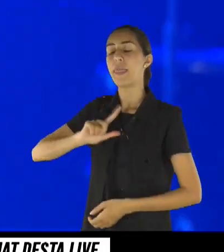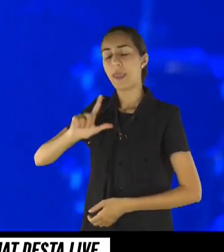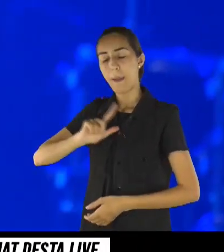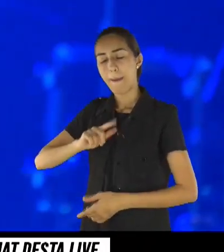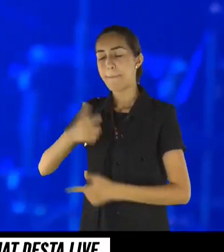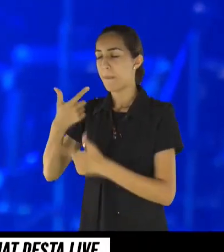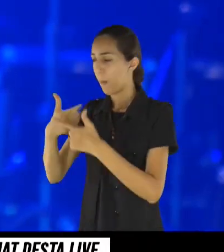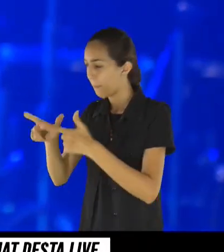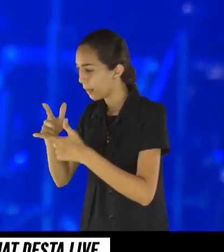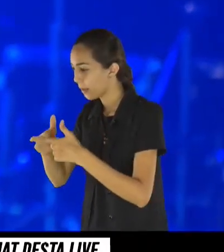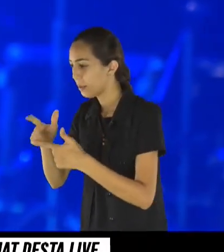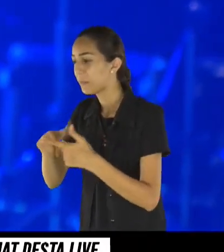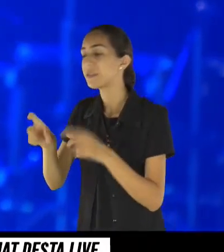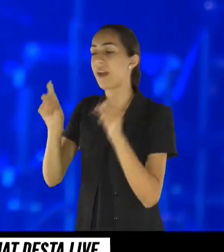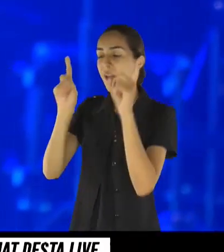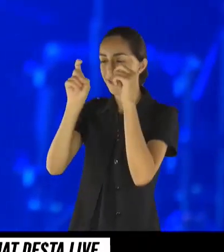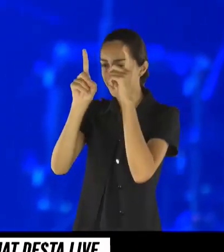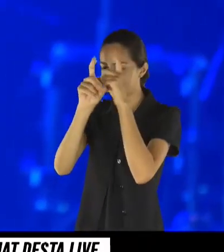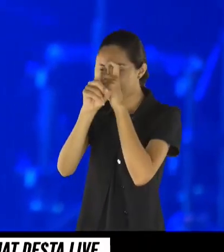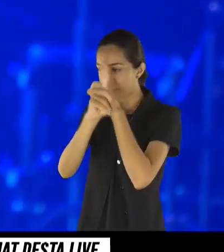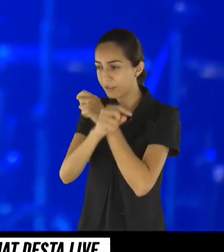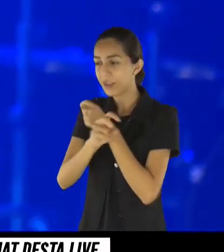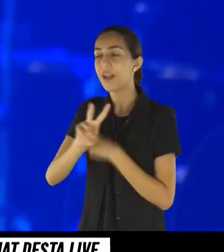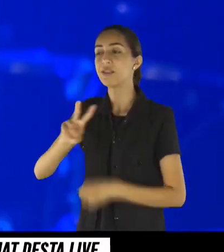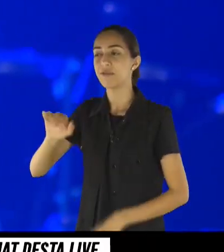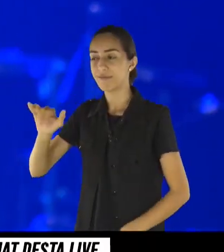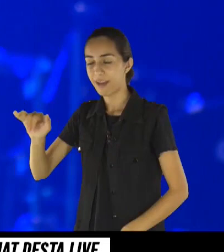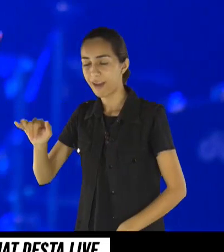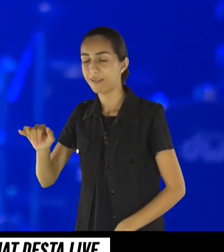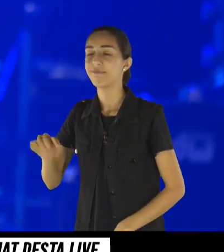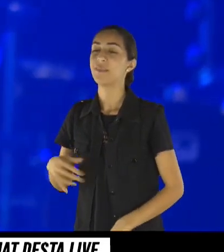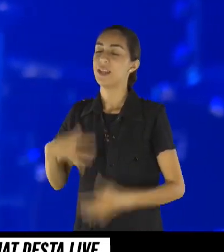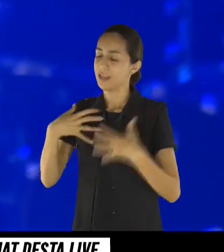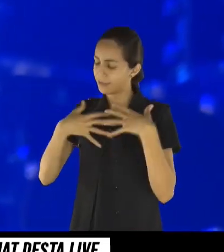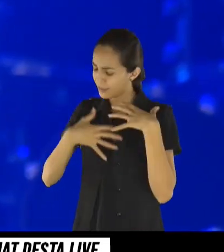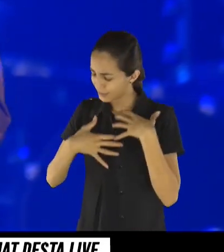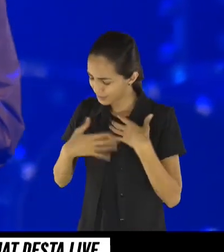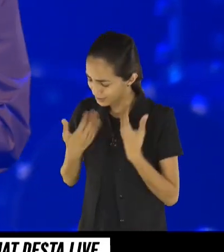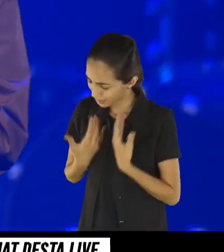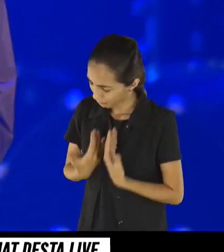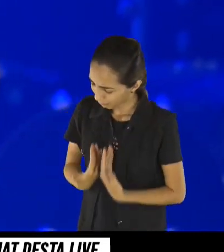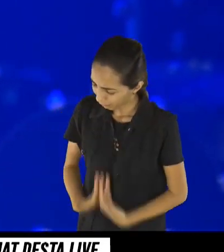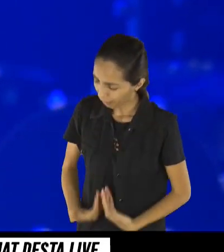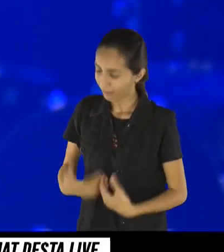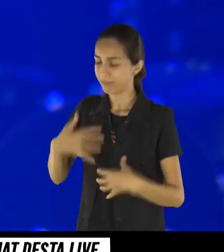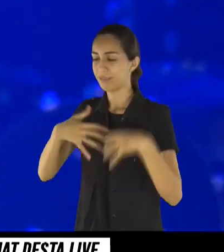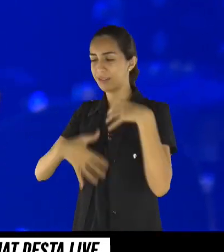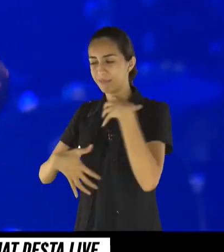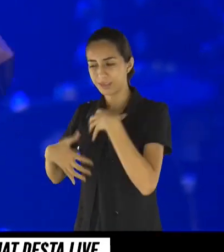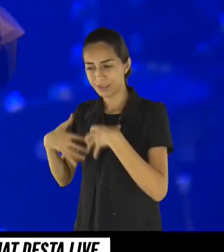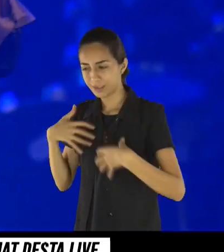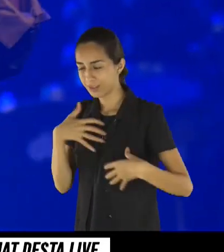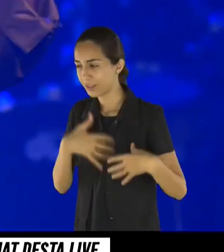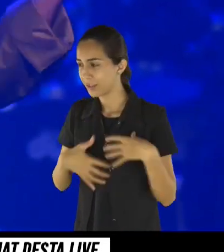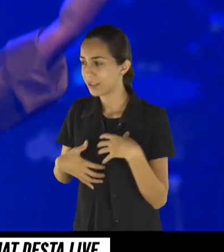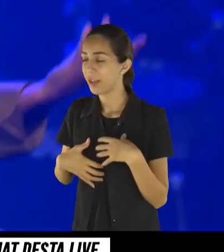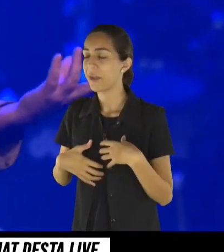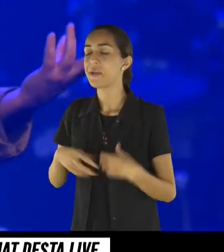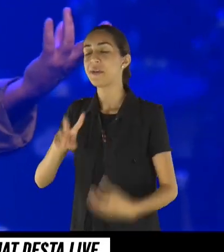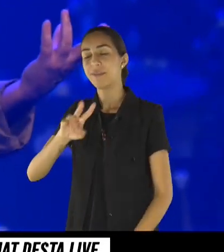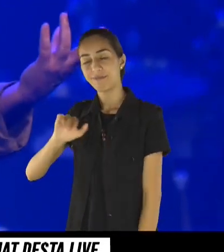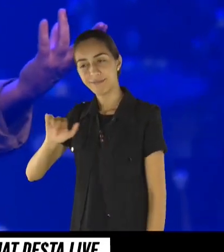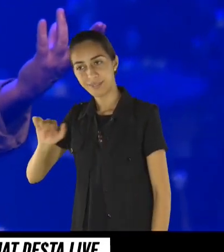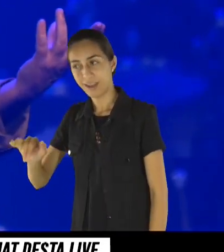Ficar sem ânimo, ficar abatido, ficar depressivo, ficar desmaiado,